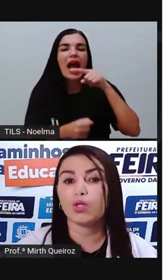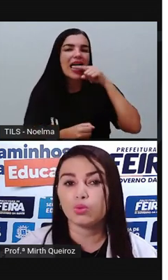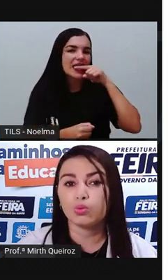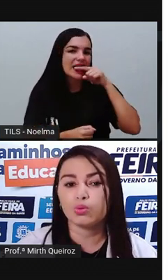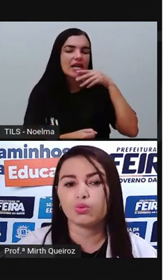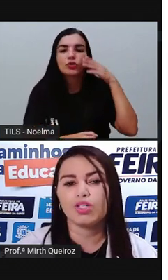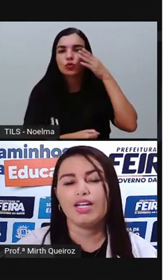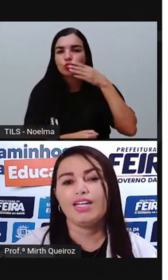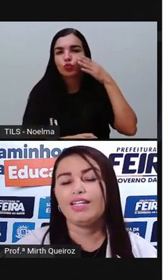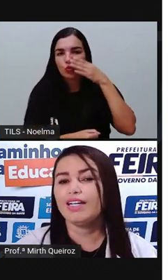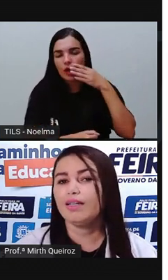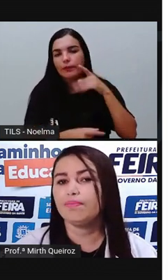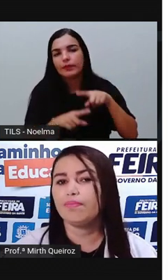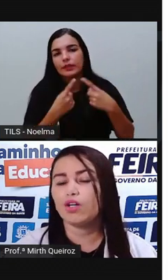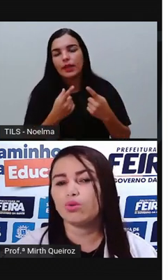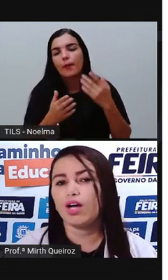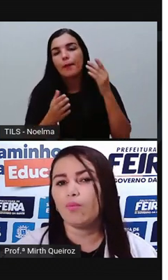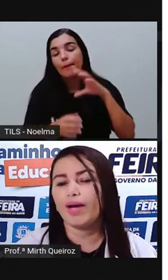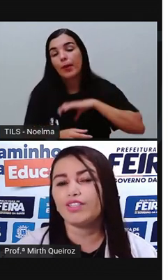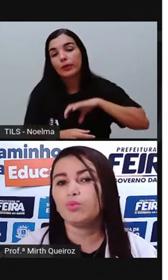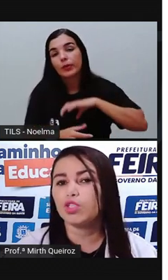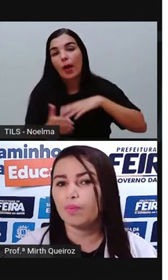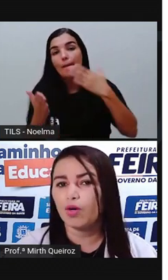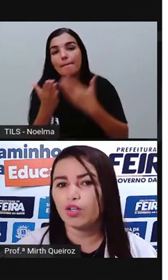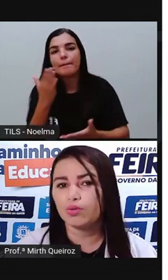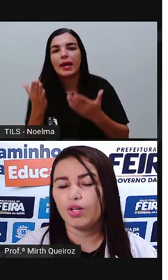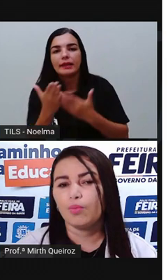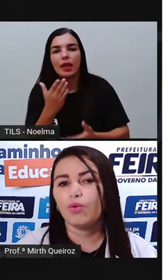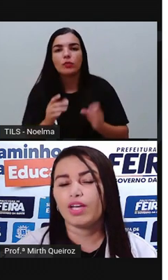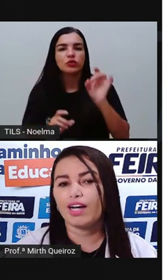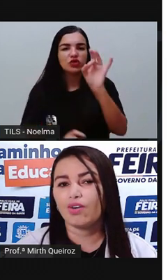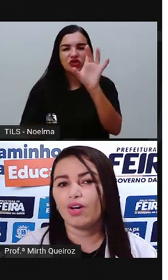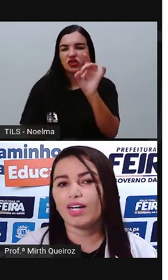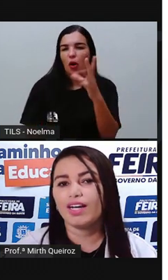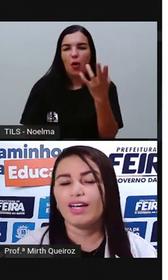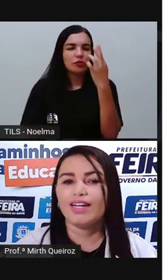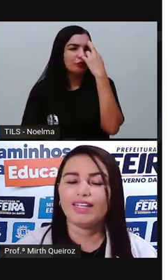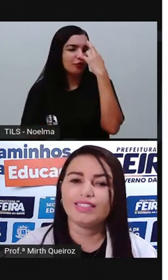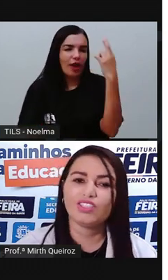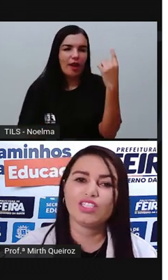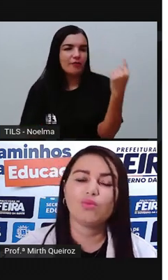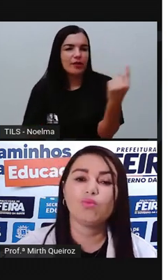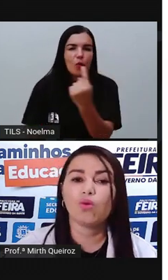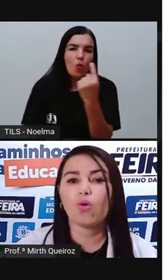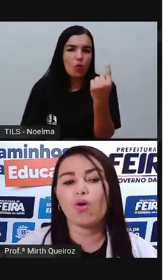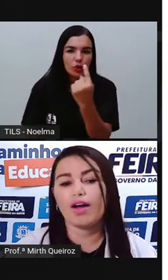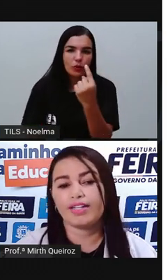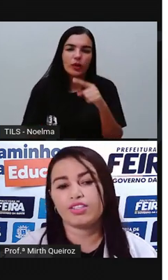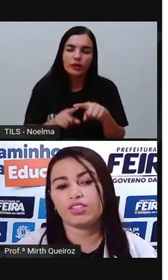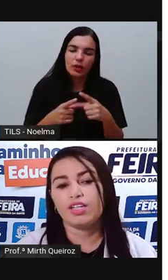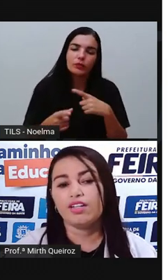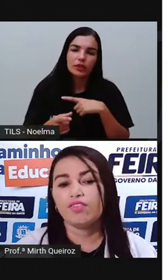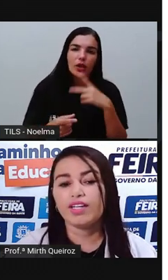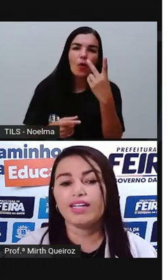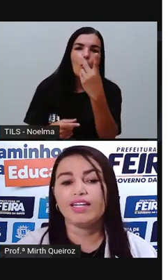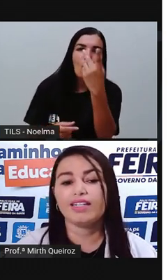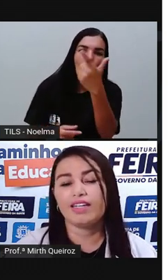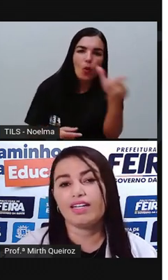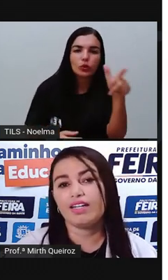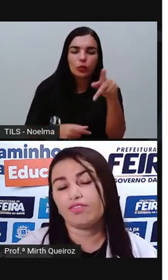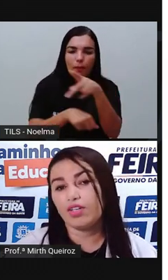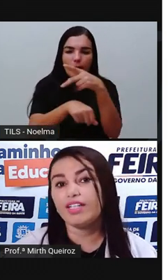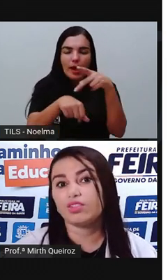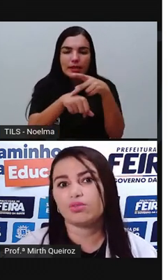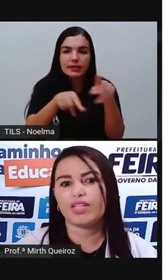desse produto. E aí, Portugal perde o monopólio, porque agora eles tinham um concorrente. Foi aí